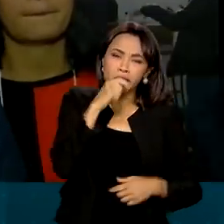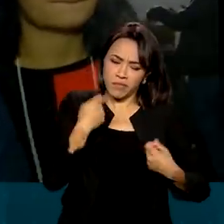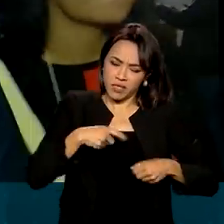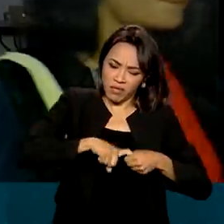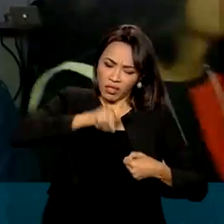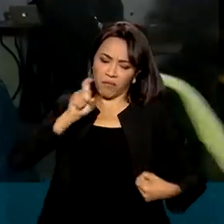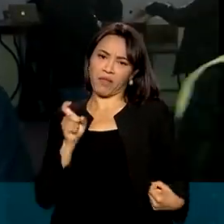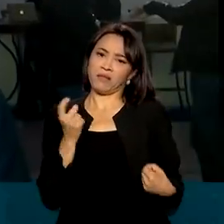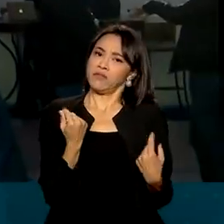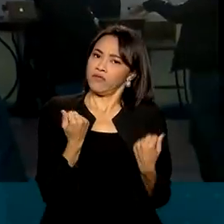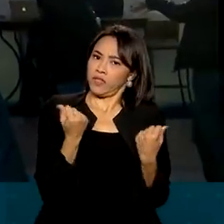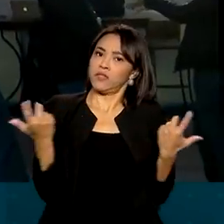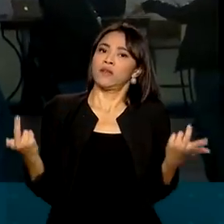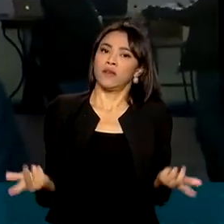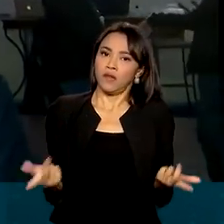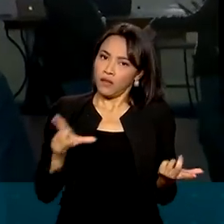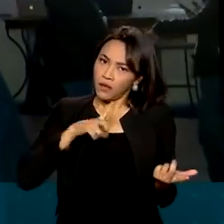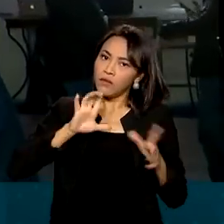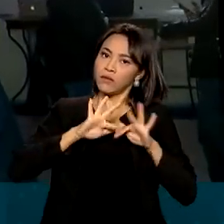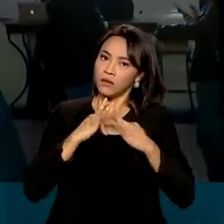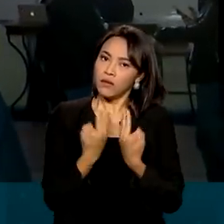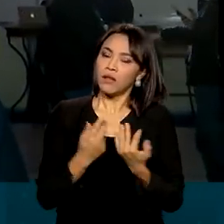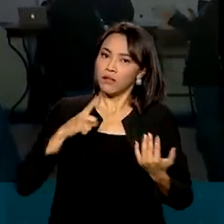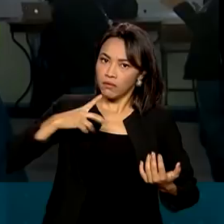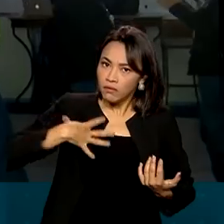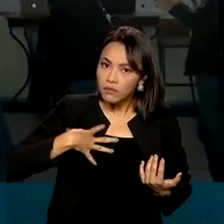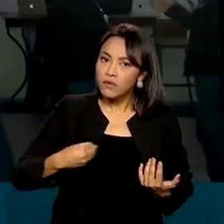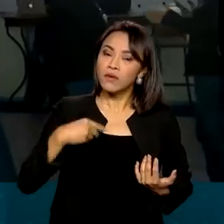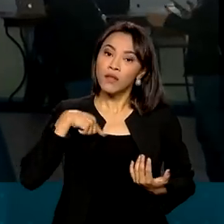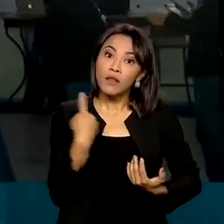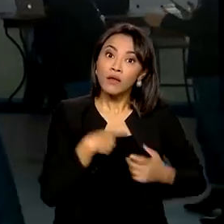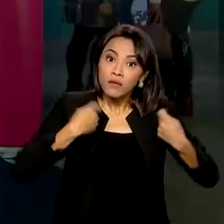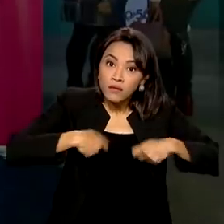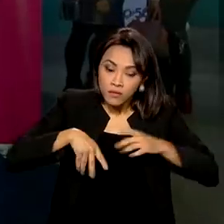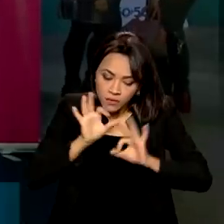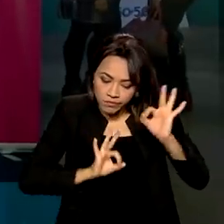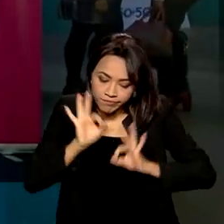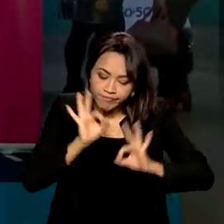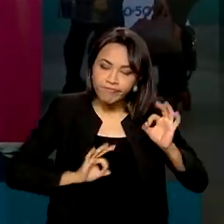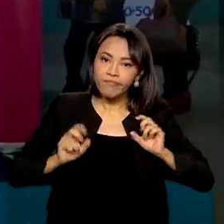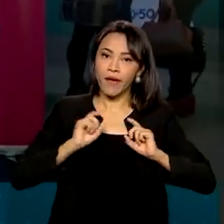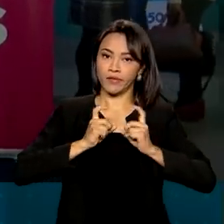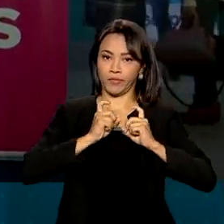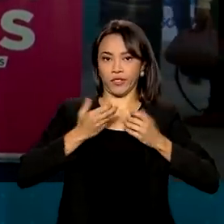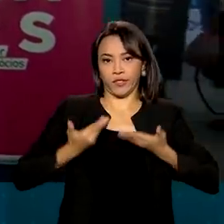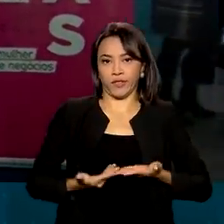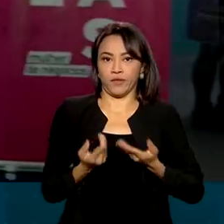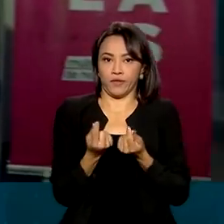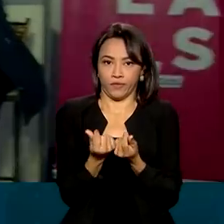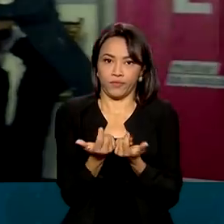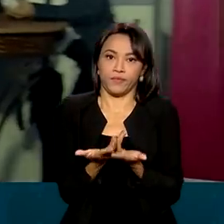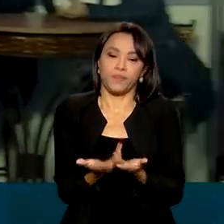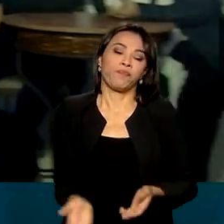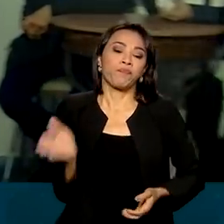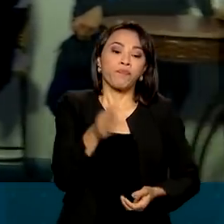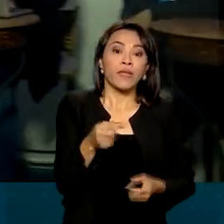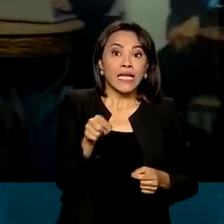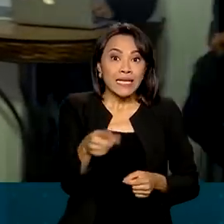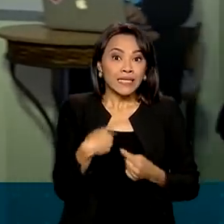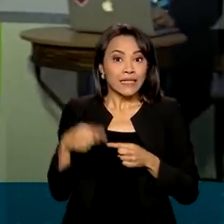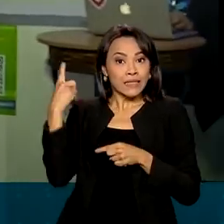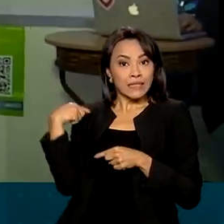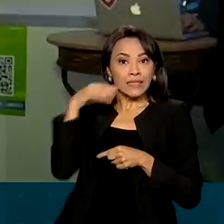financeira, né? Porque temos família, temos filhos e nós precisamos gerir isso. Na programação deste sábado, elas tiveram